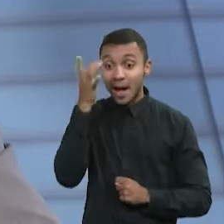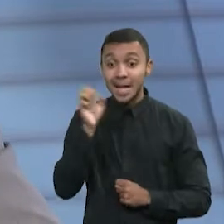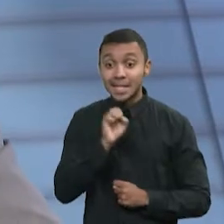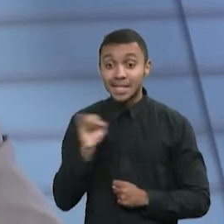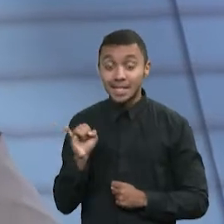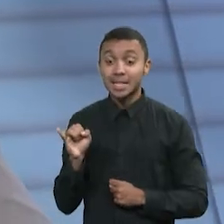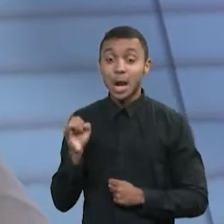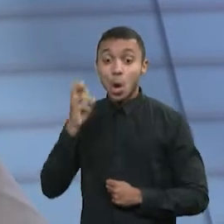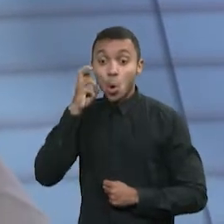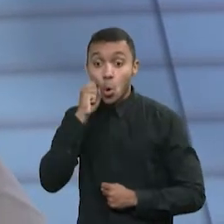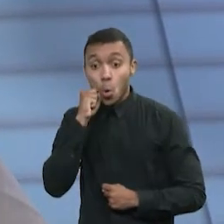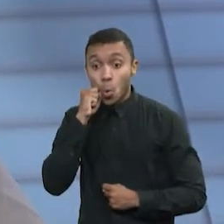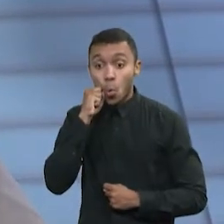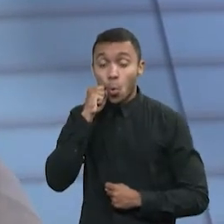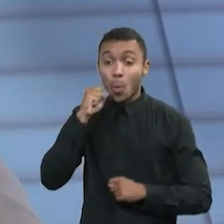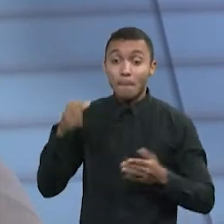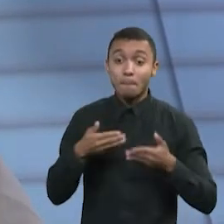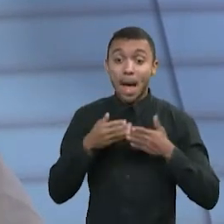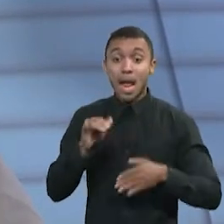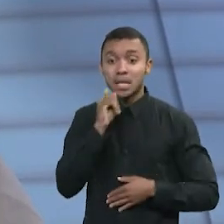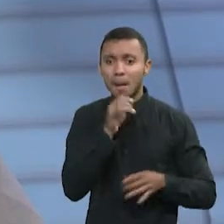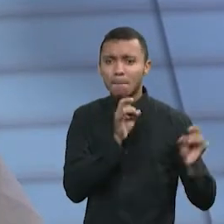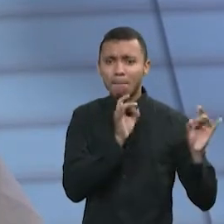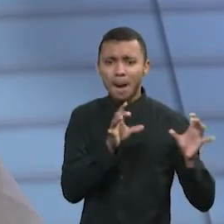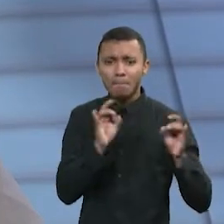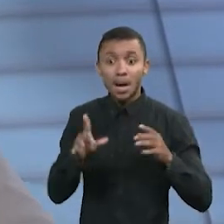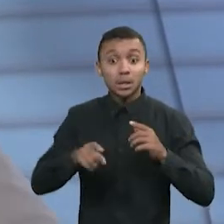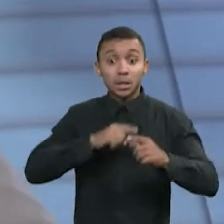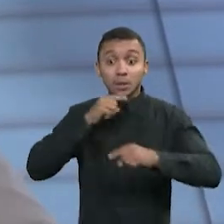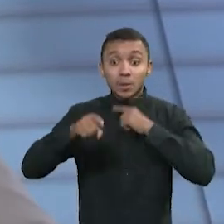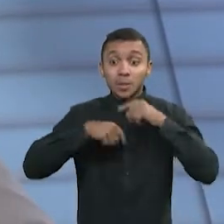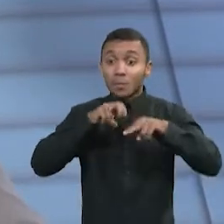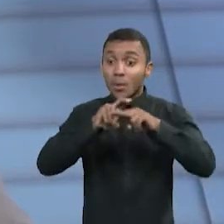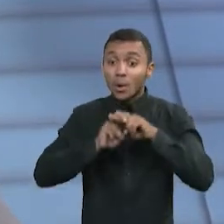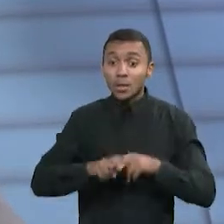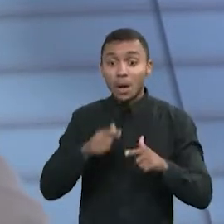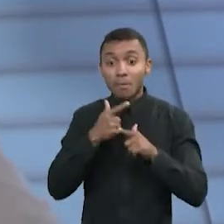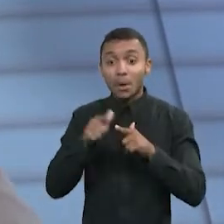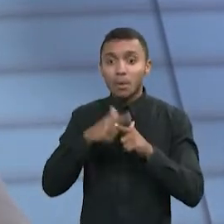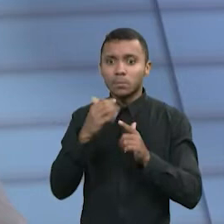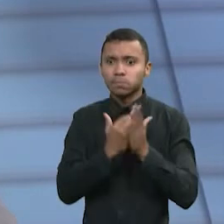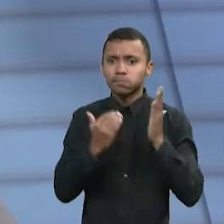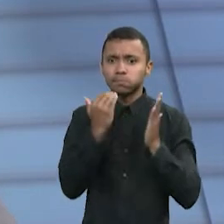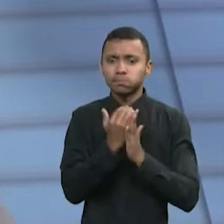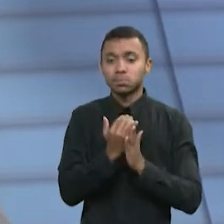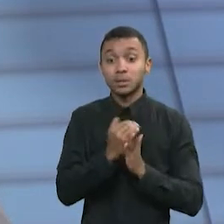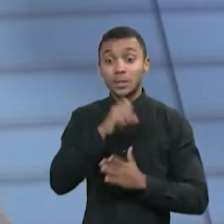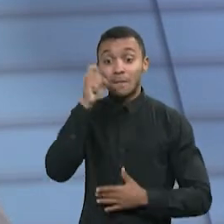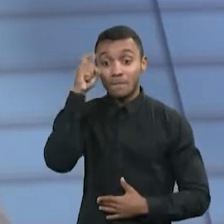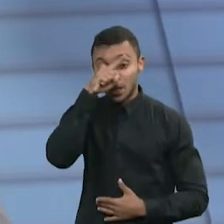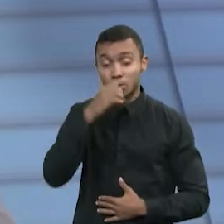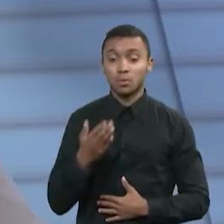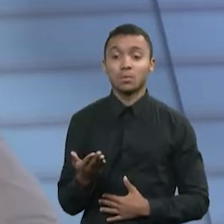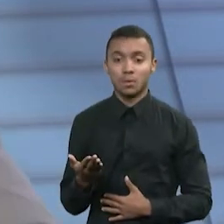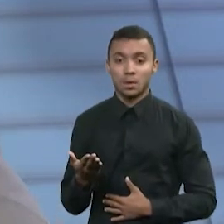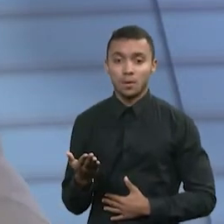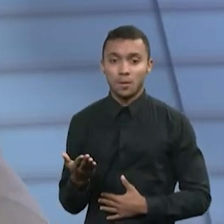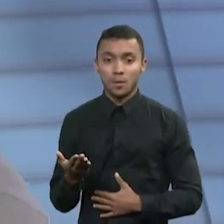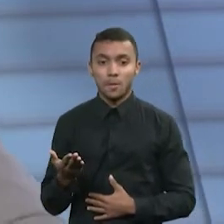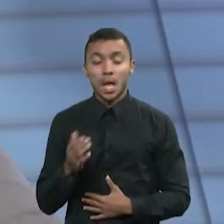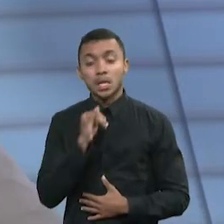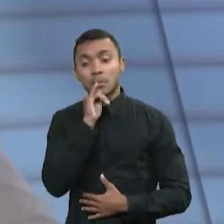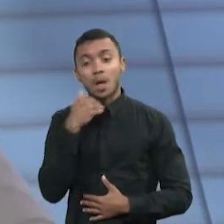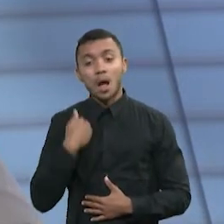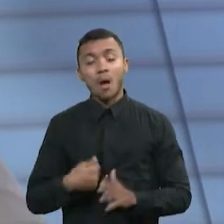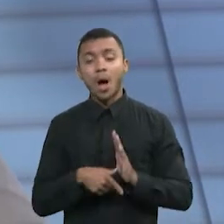ela perde faturamento, ou seja, quando ela perde venda, todos os problemas se tornam mais complexos, mais difíceis de lidar no dia a dia. Se eu estou